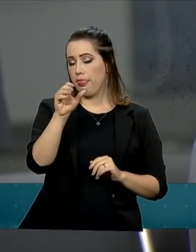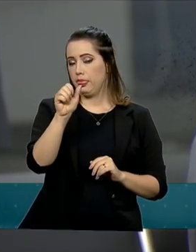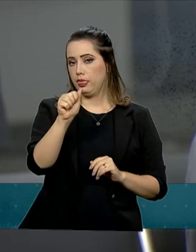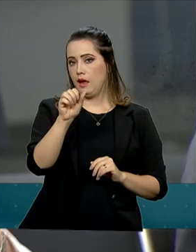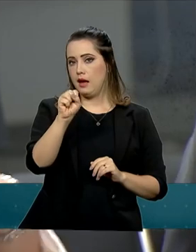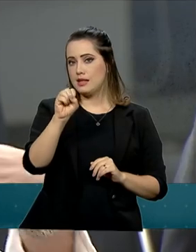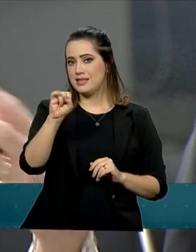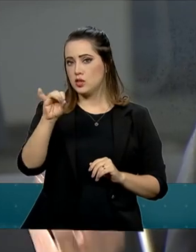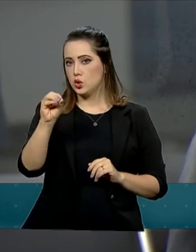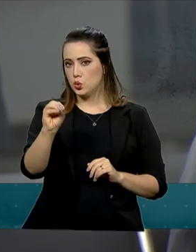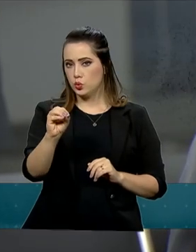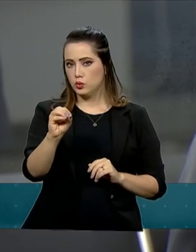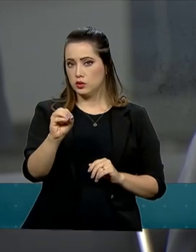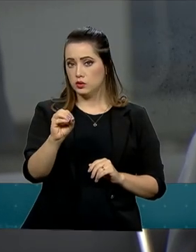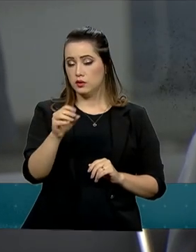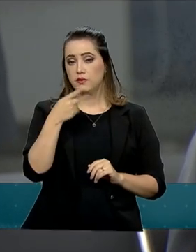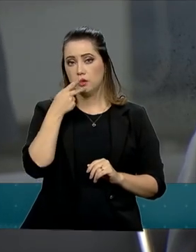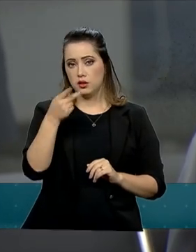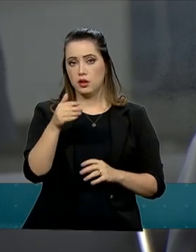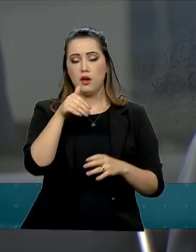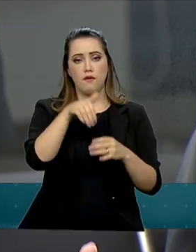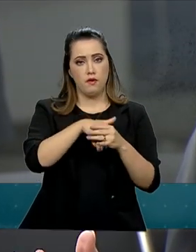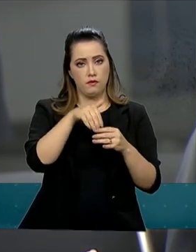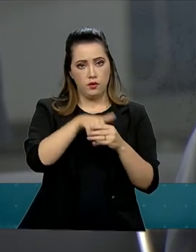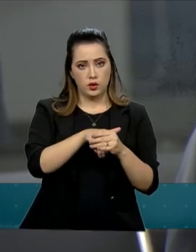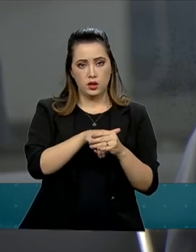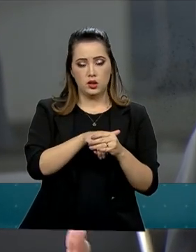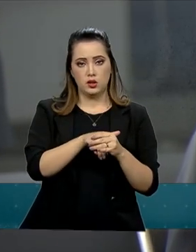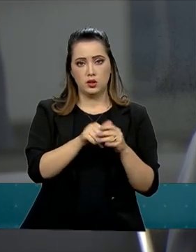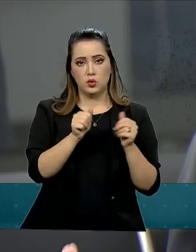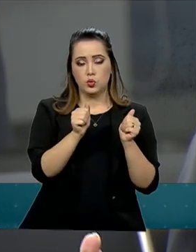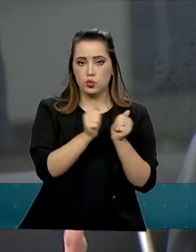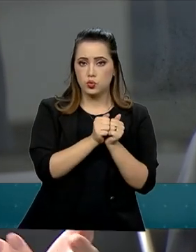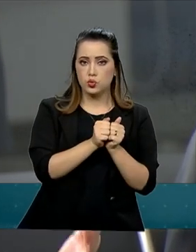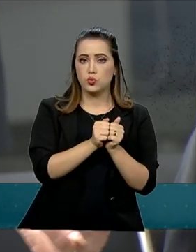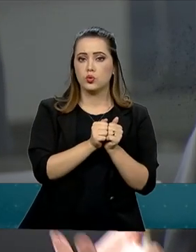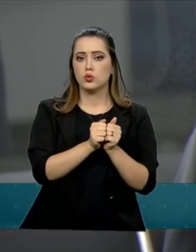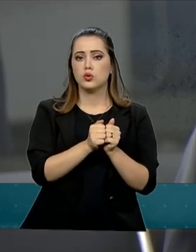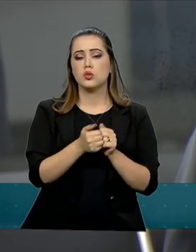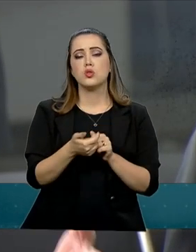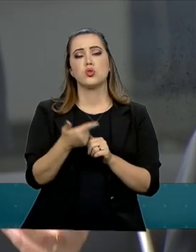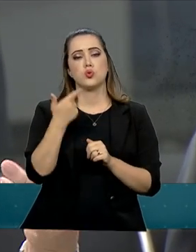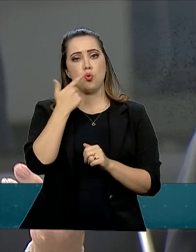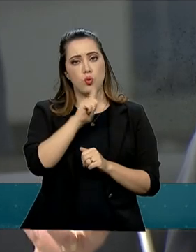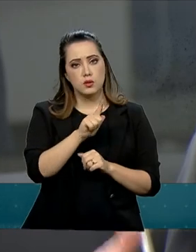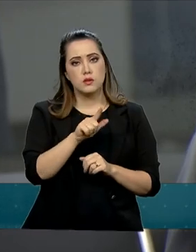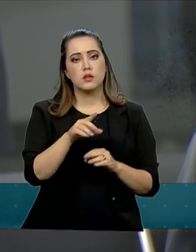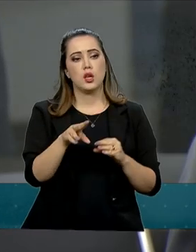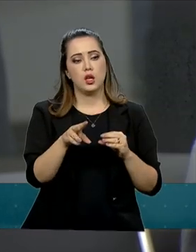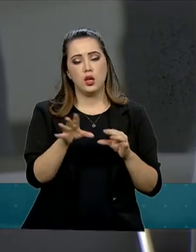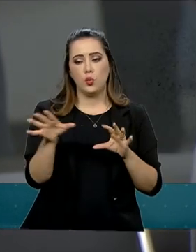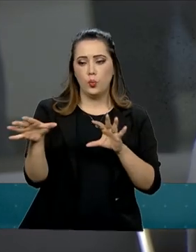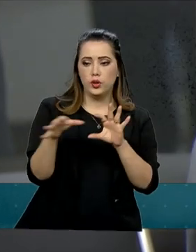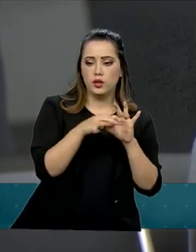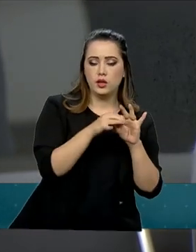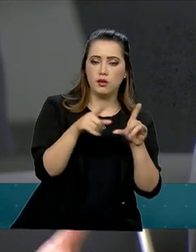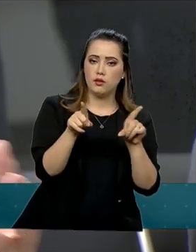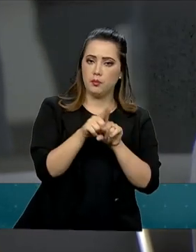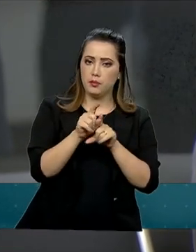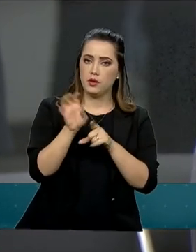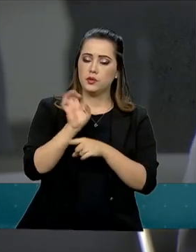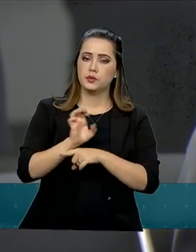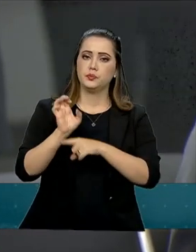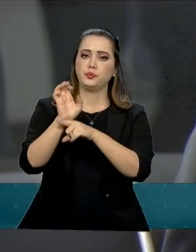dizendo que vão voltar com essa iniciativa de tentar incluir também os estados.